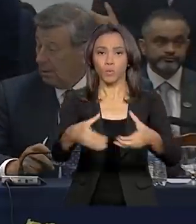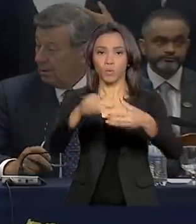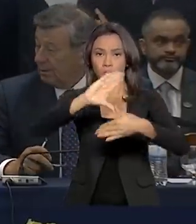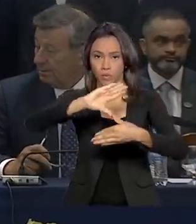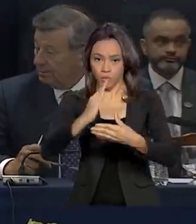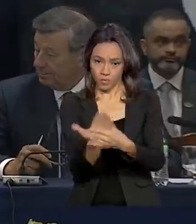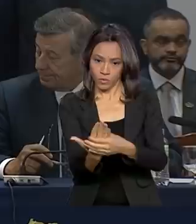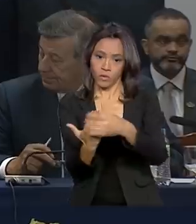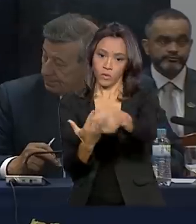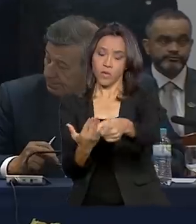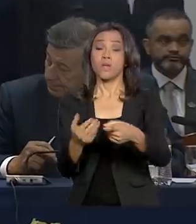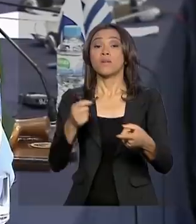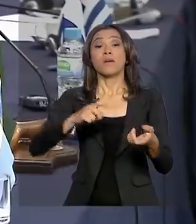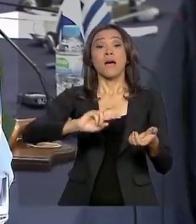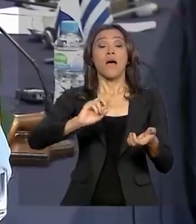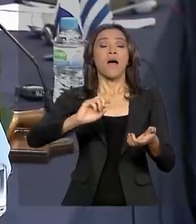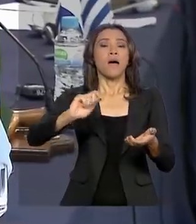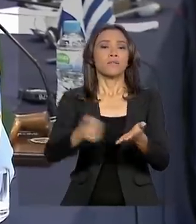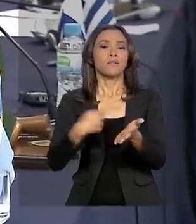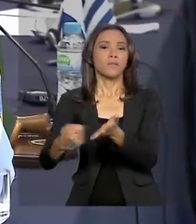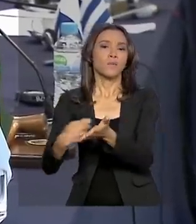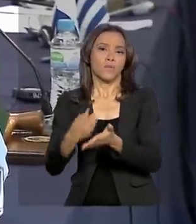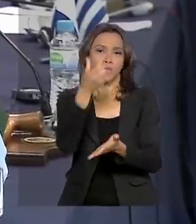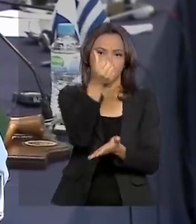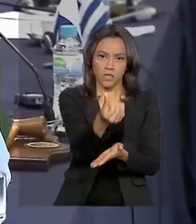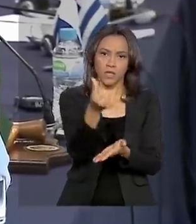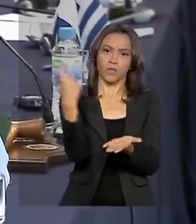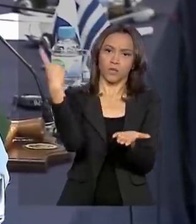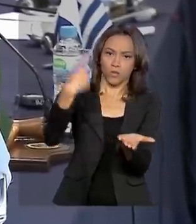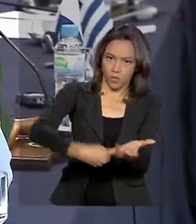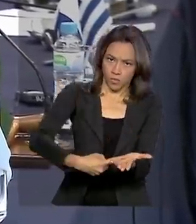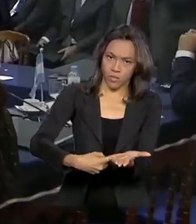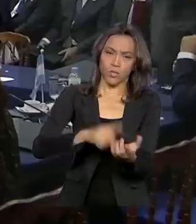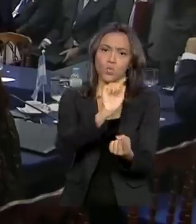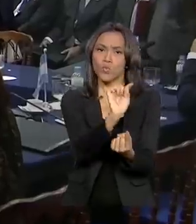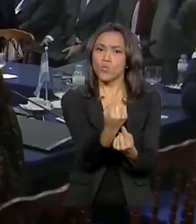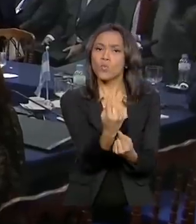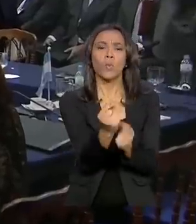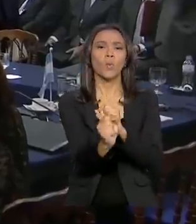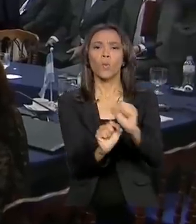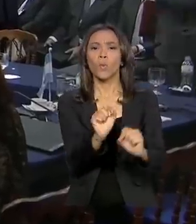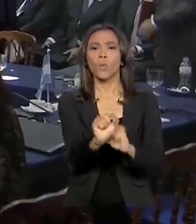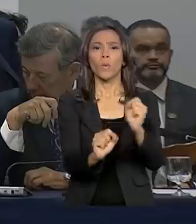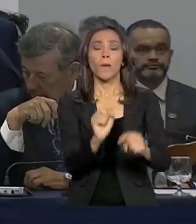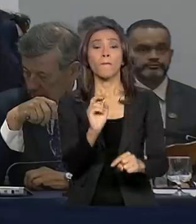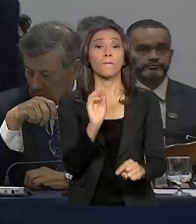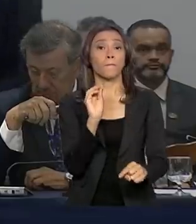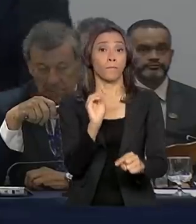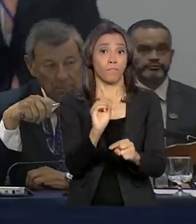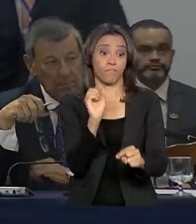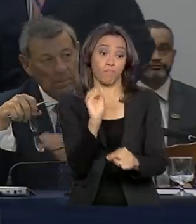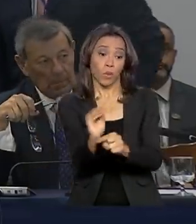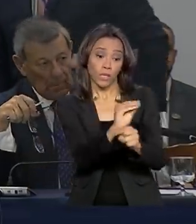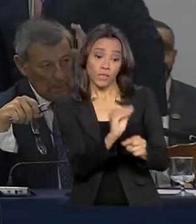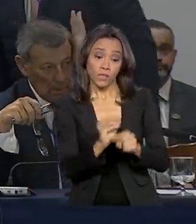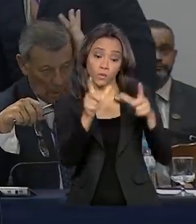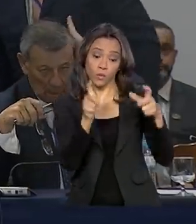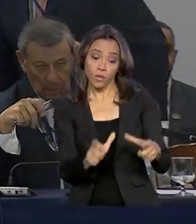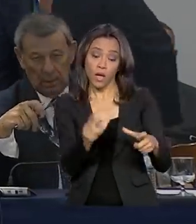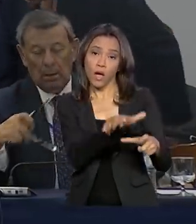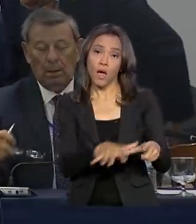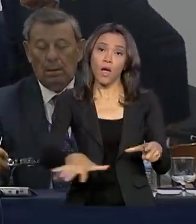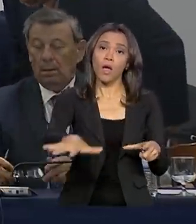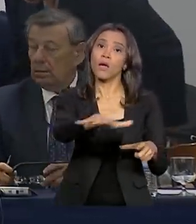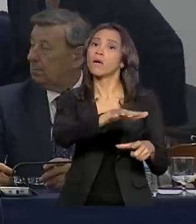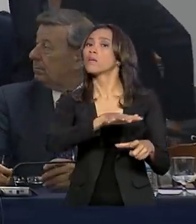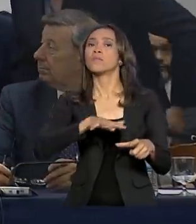resultou na assinatura de seis acordos de cooperação. Um deles garante a proteção das indicações geográficas que identificam